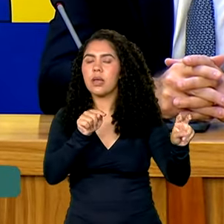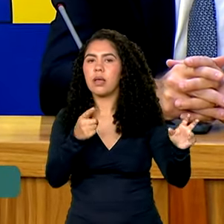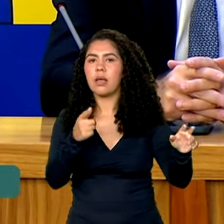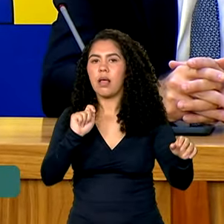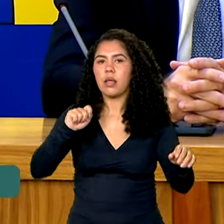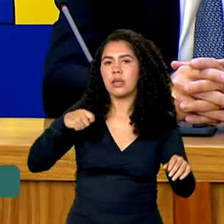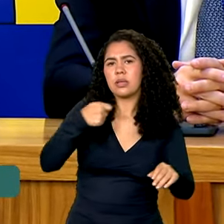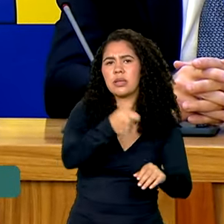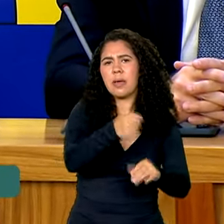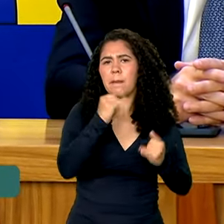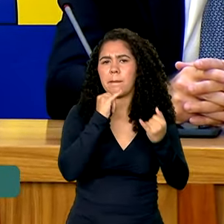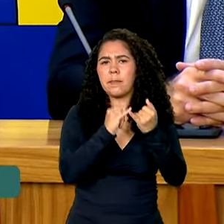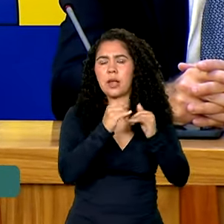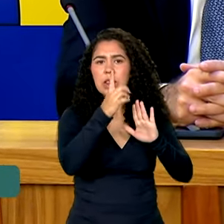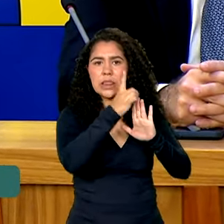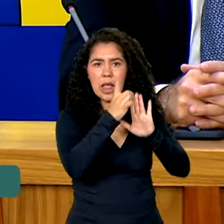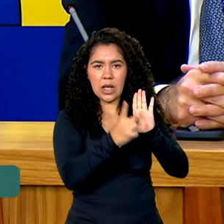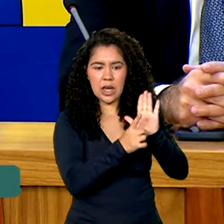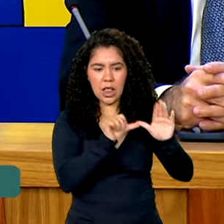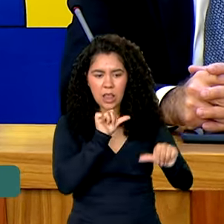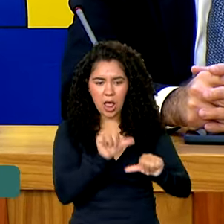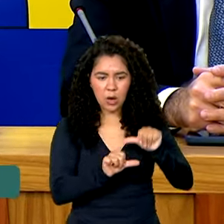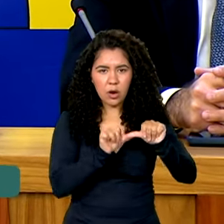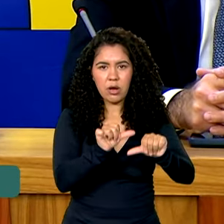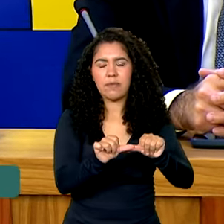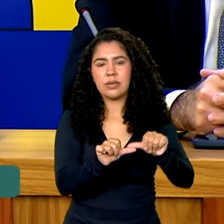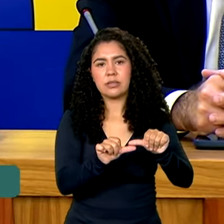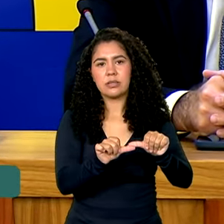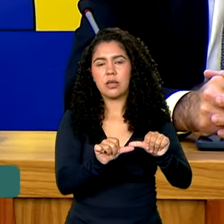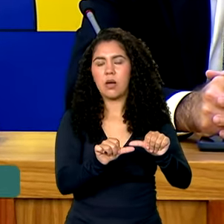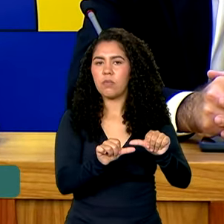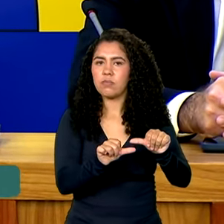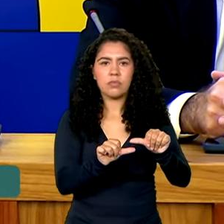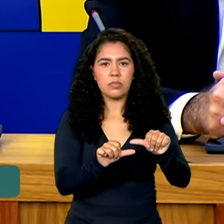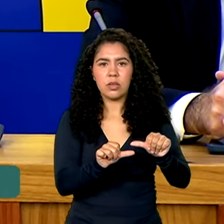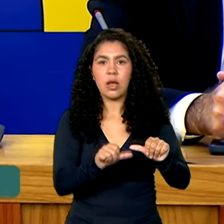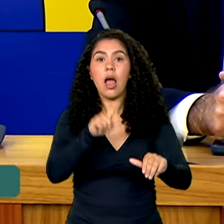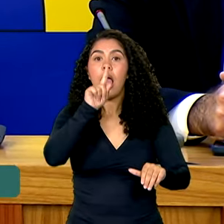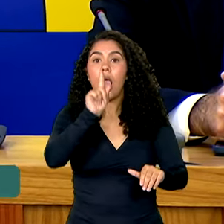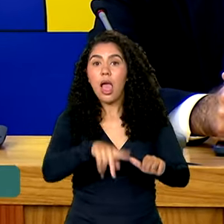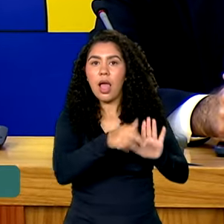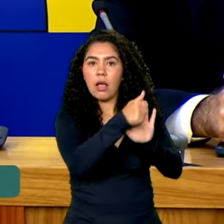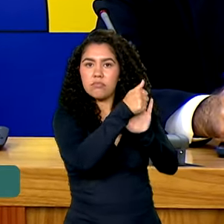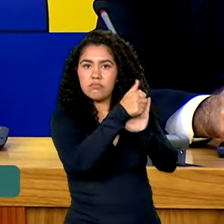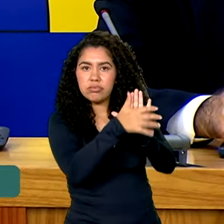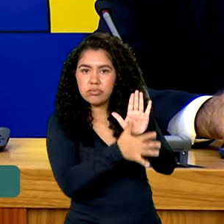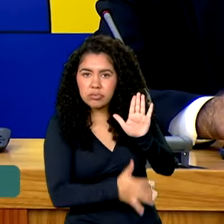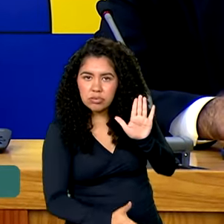fosse um decreto de renovação. São apenas as diretrizes